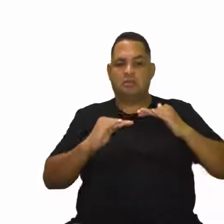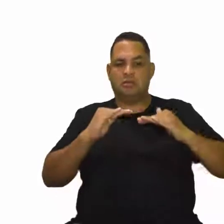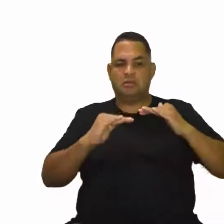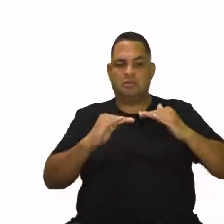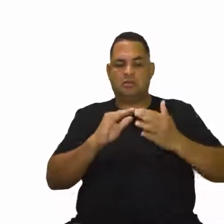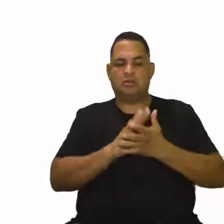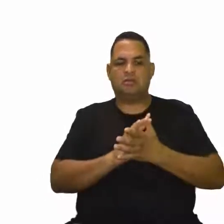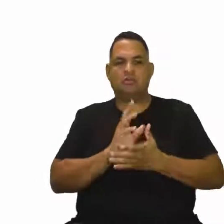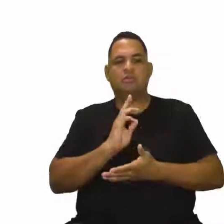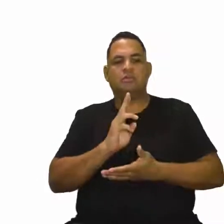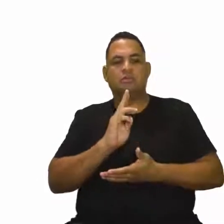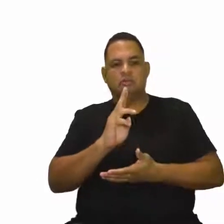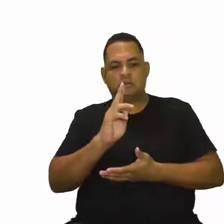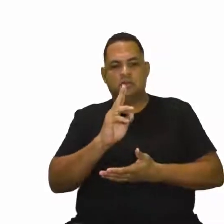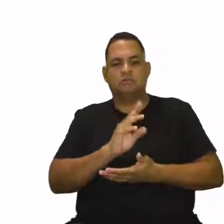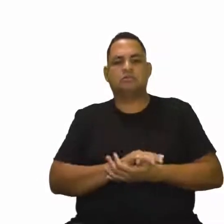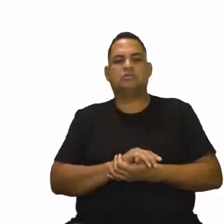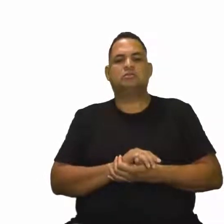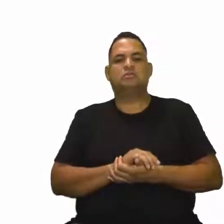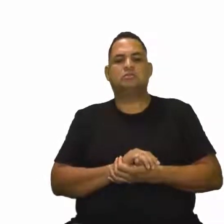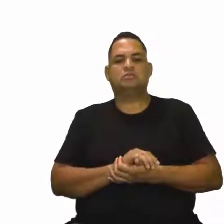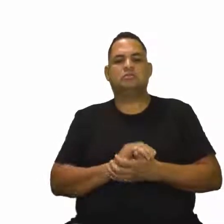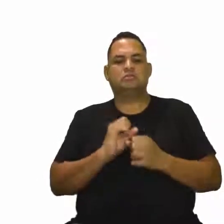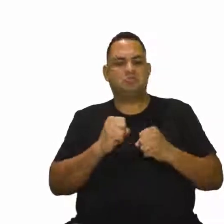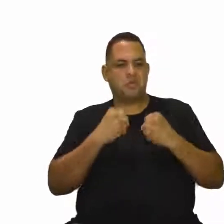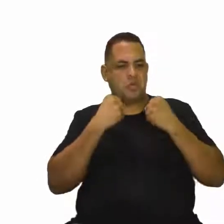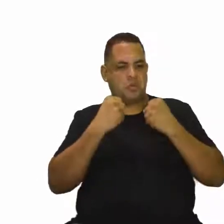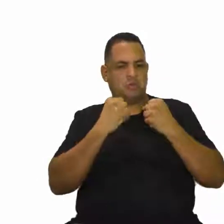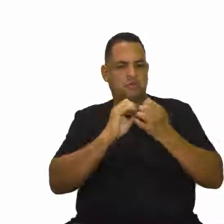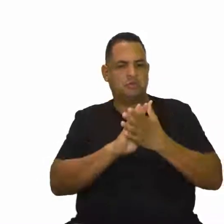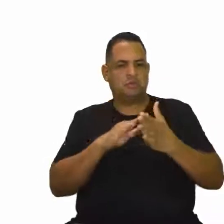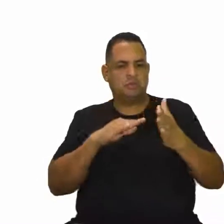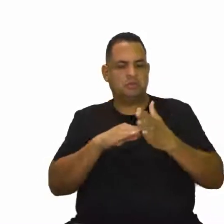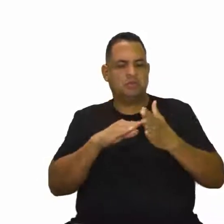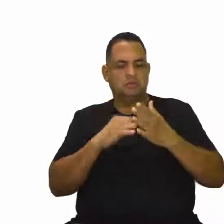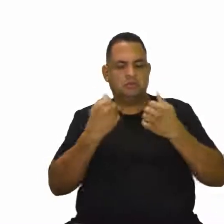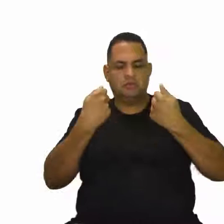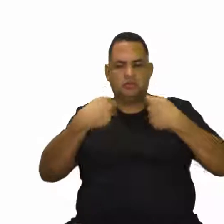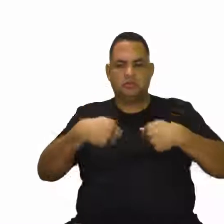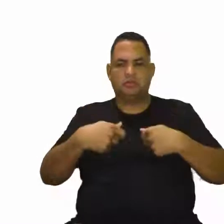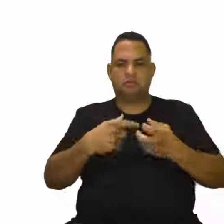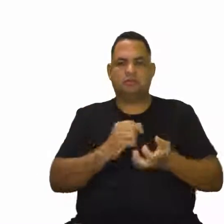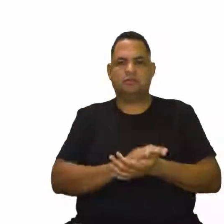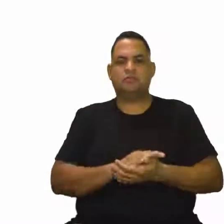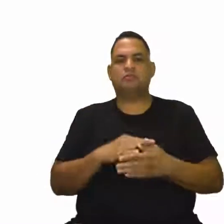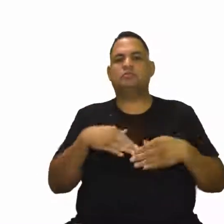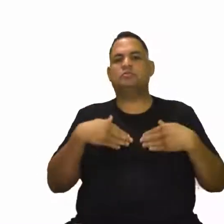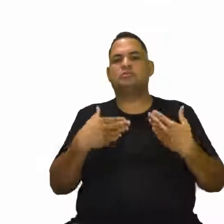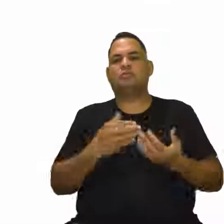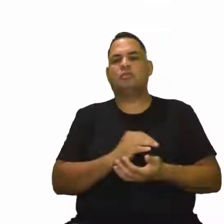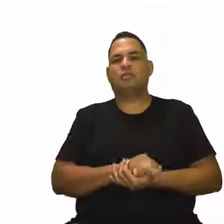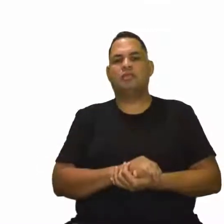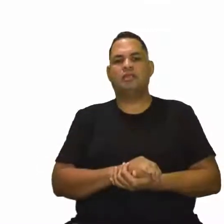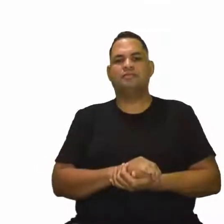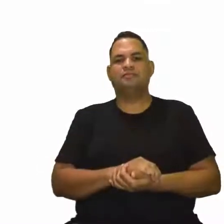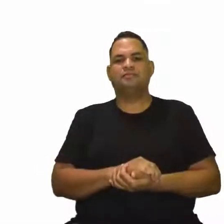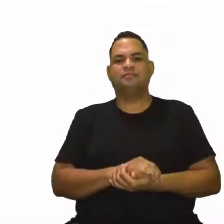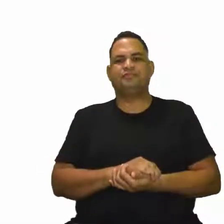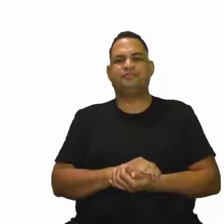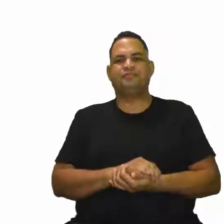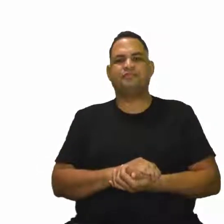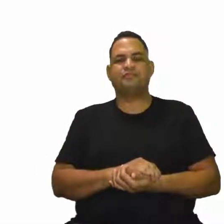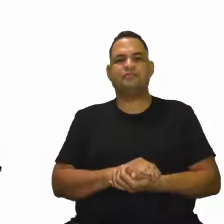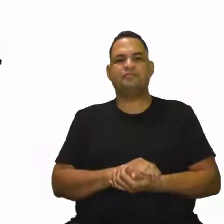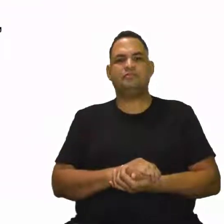E manter-se ativo, né? Tão quanto suas limitações permitirem. Quanto for possível, é importante que eles se mantenham ativos.